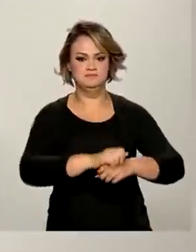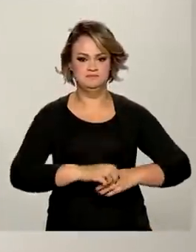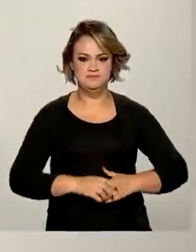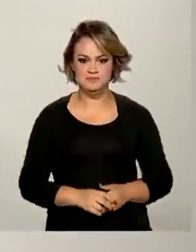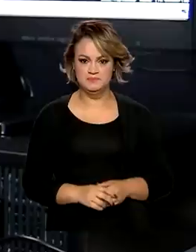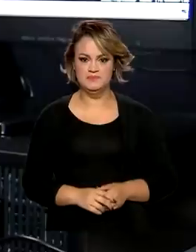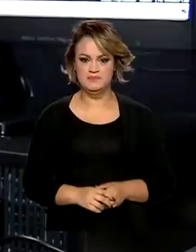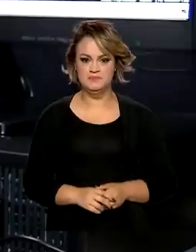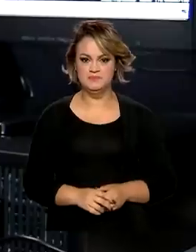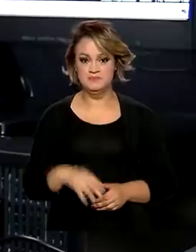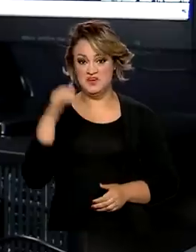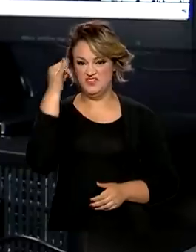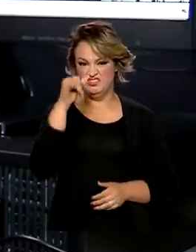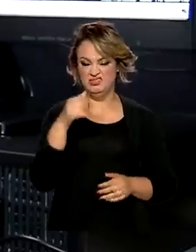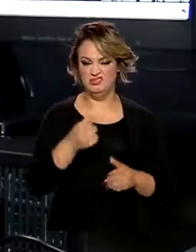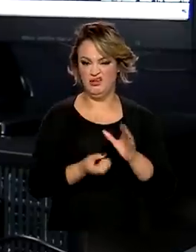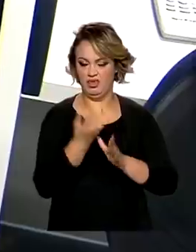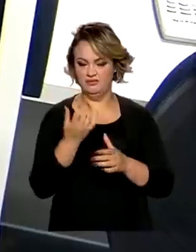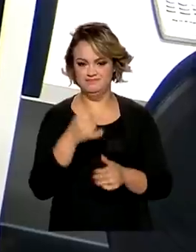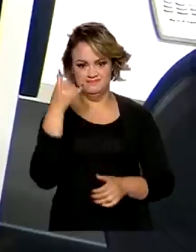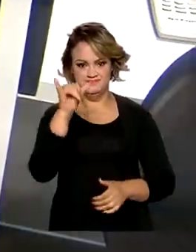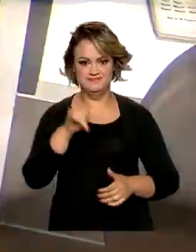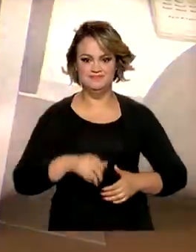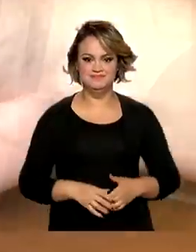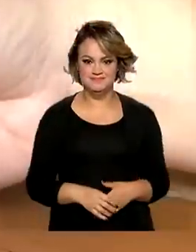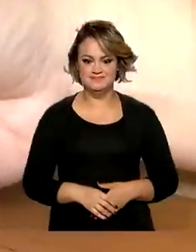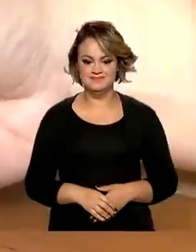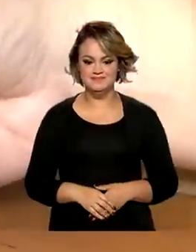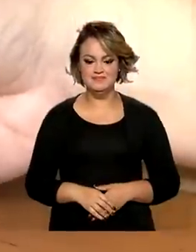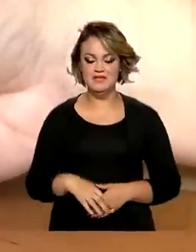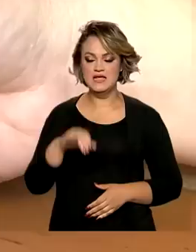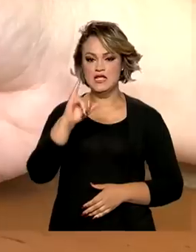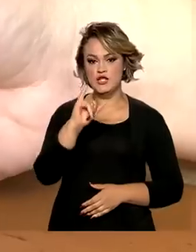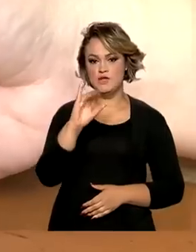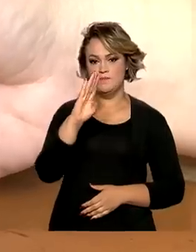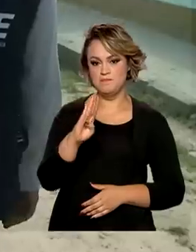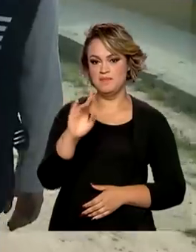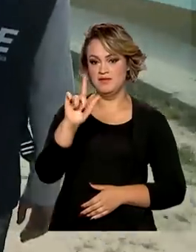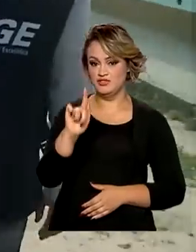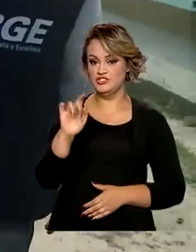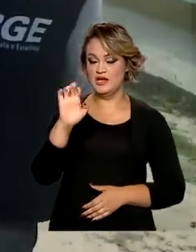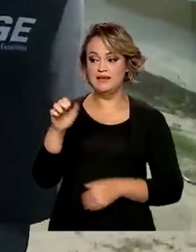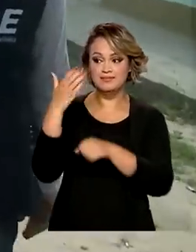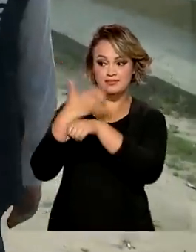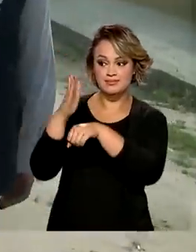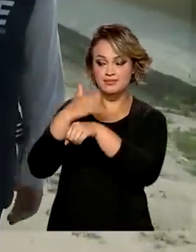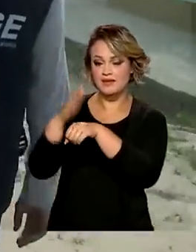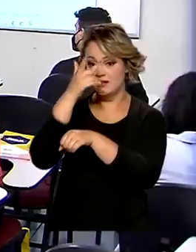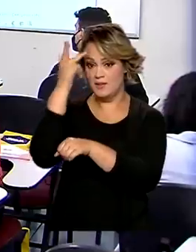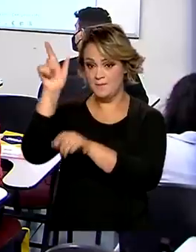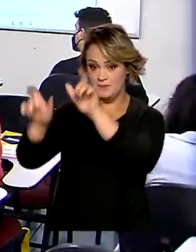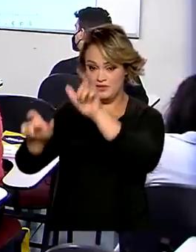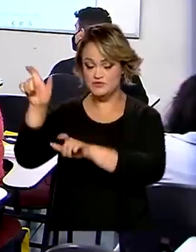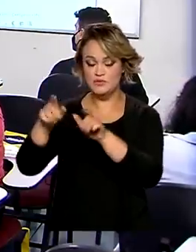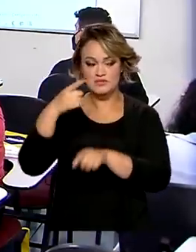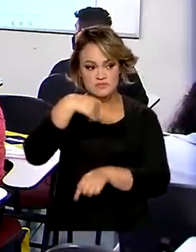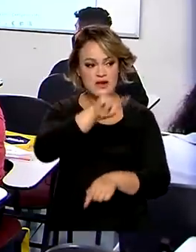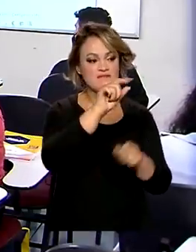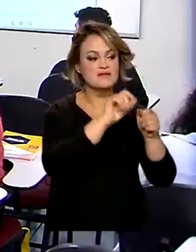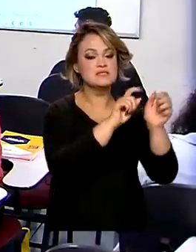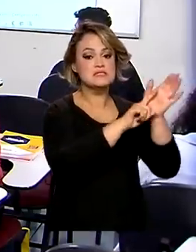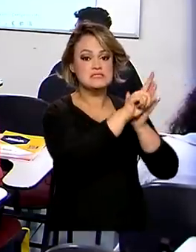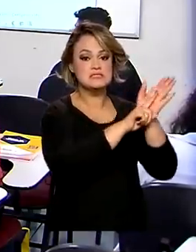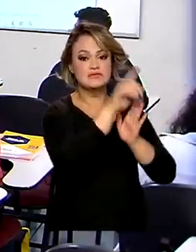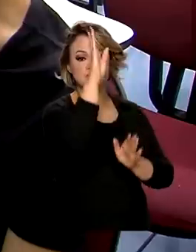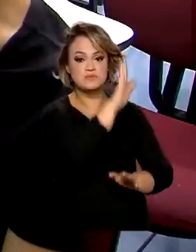ação para combater telemarketing abusivo. Raio-X do Brasil. IBGE começa capacitação para censo